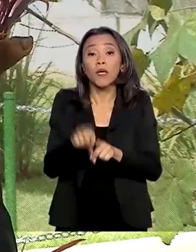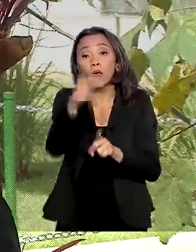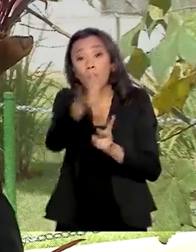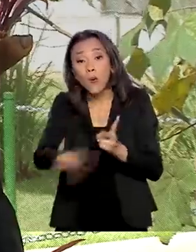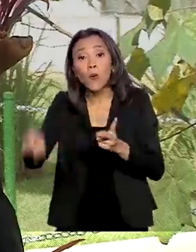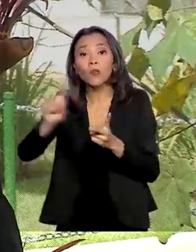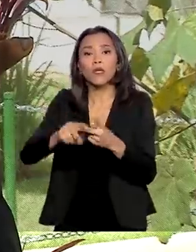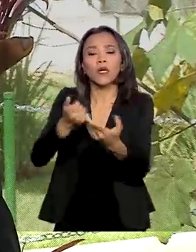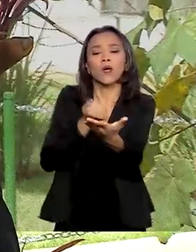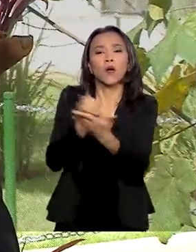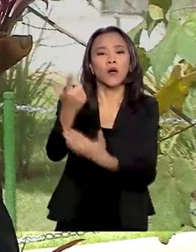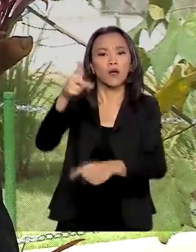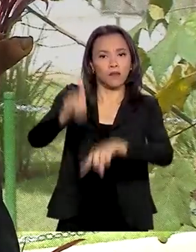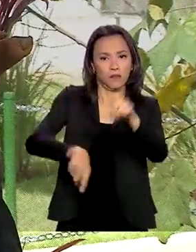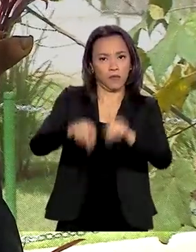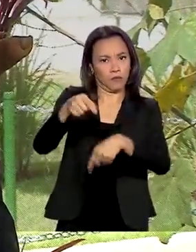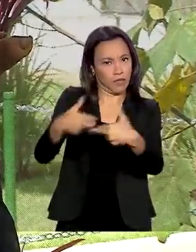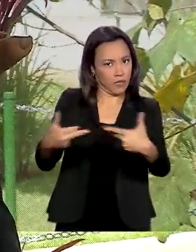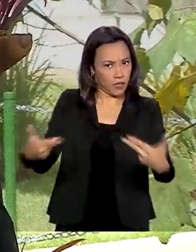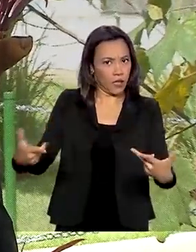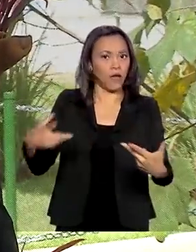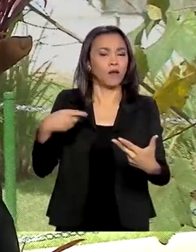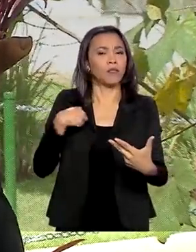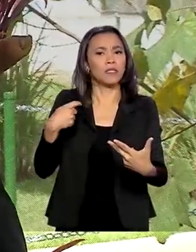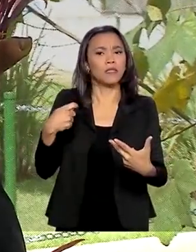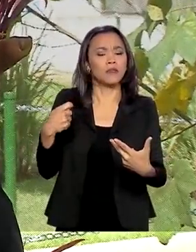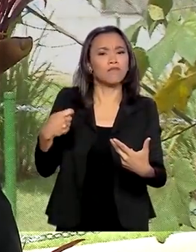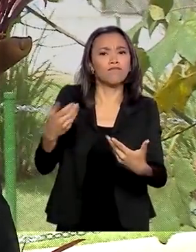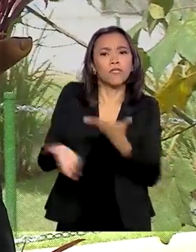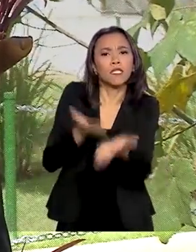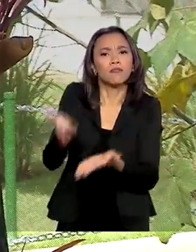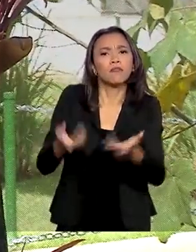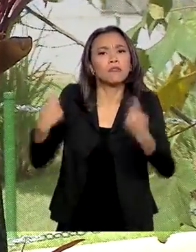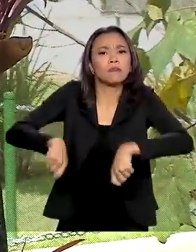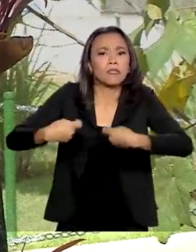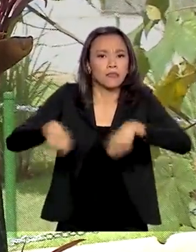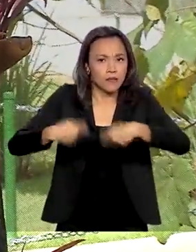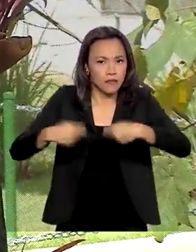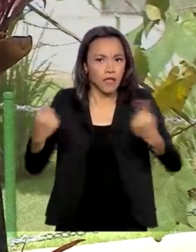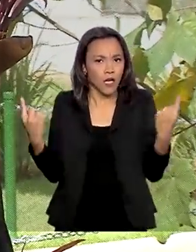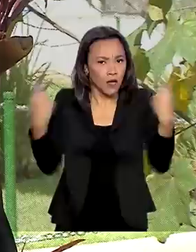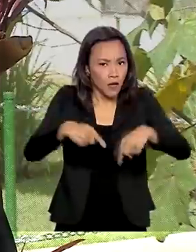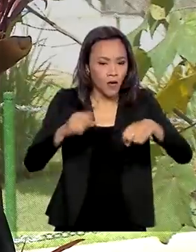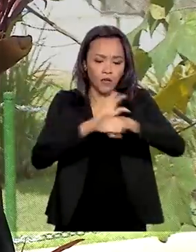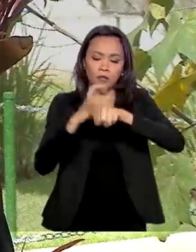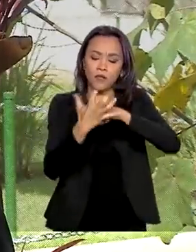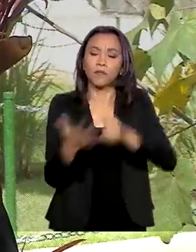para a compra de material e de serviços necessários ao combate à pandemia. Foi